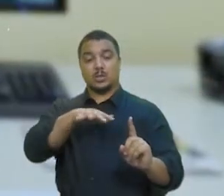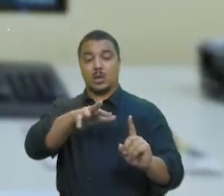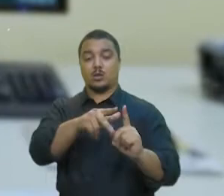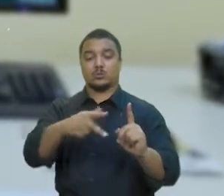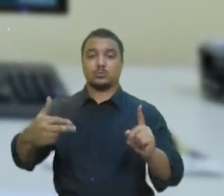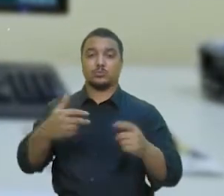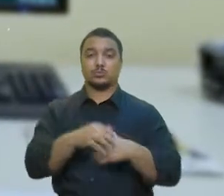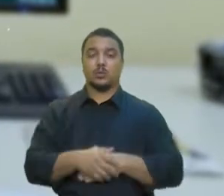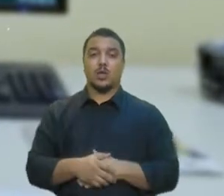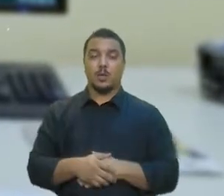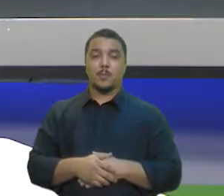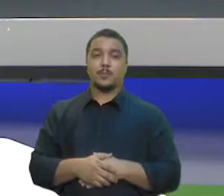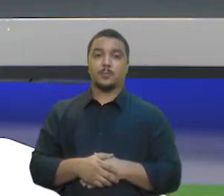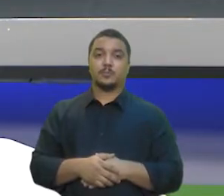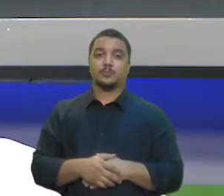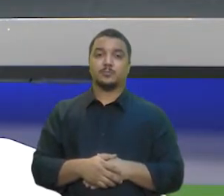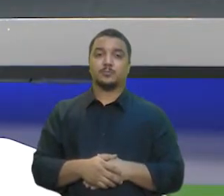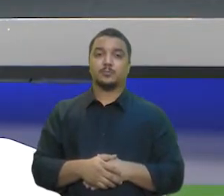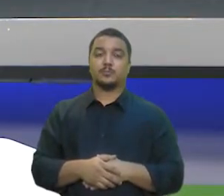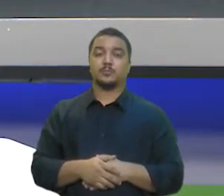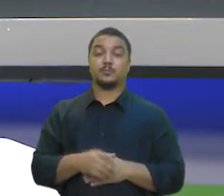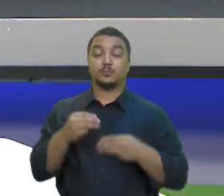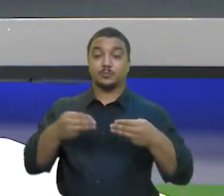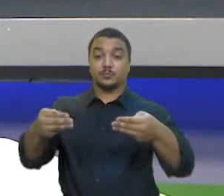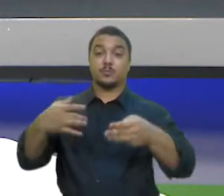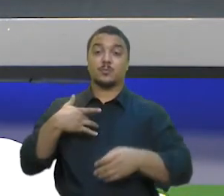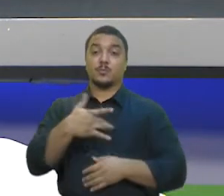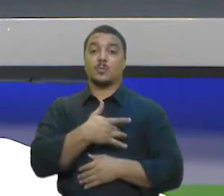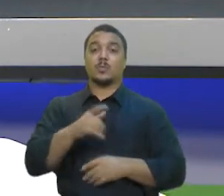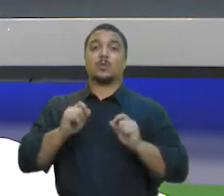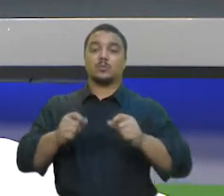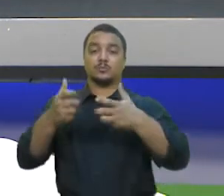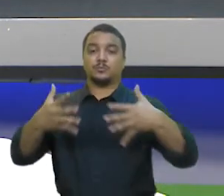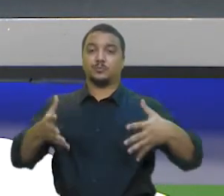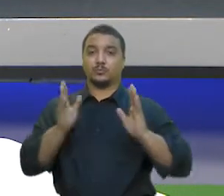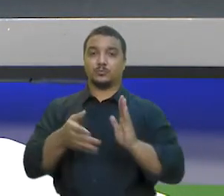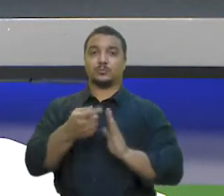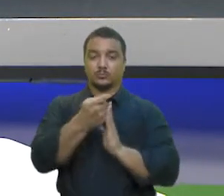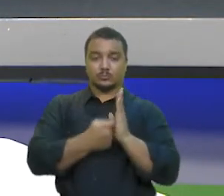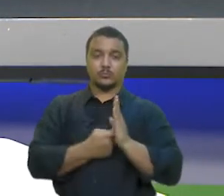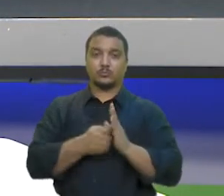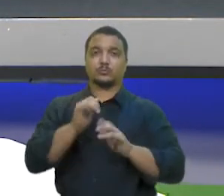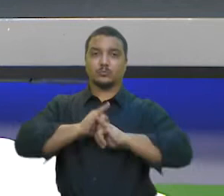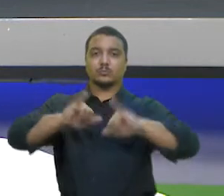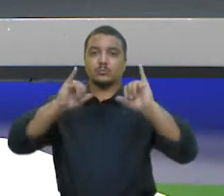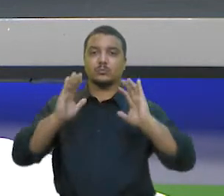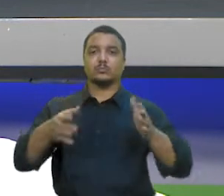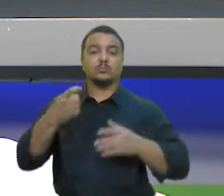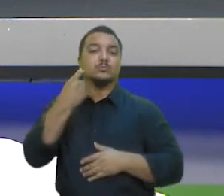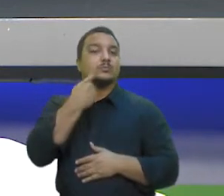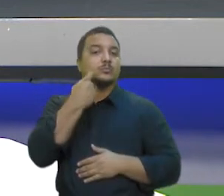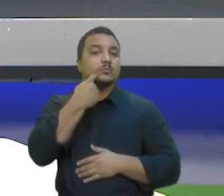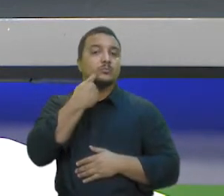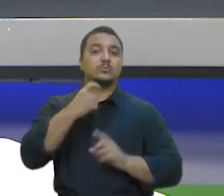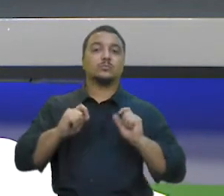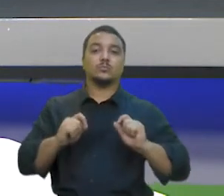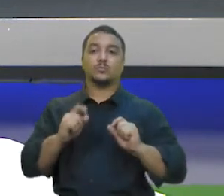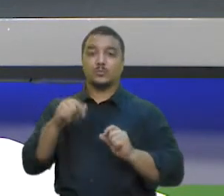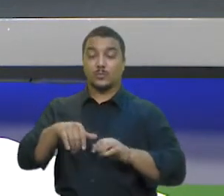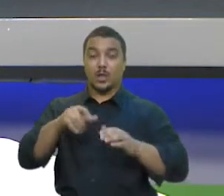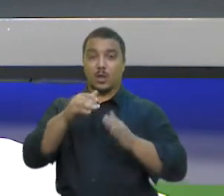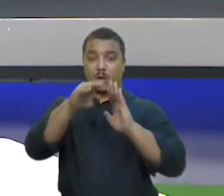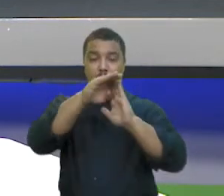contaminar aquela pessoa. O Ministério da Saúde definiu em nota técnica publicada nesta sexta-feira a ordem de